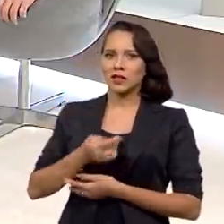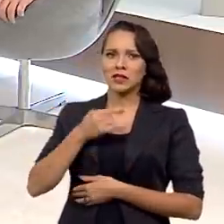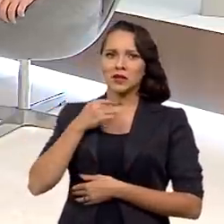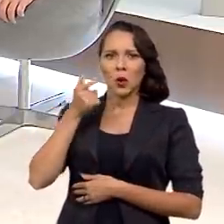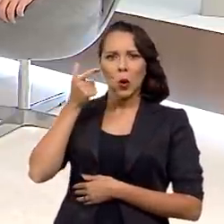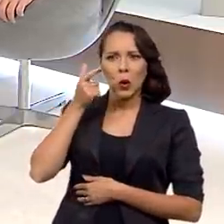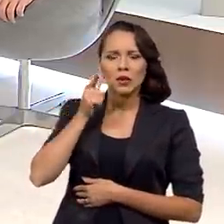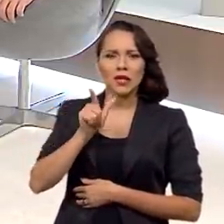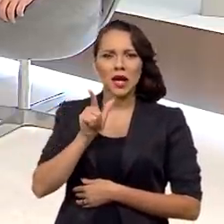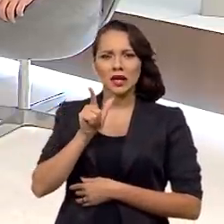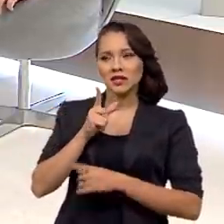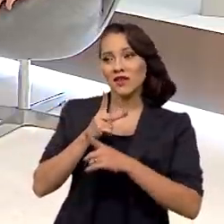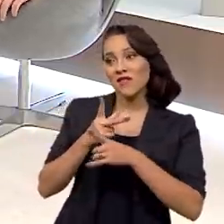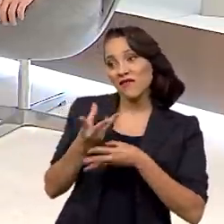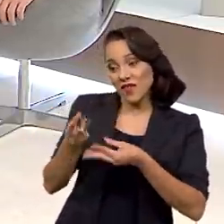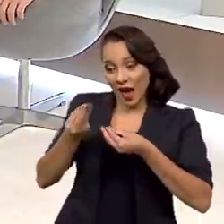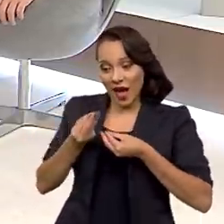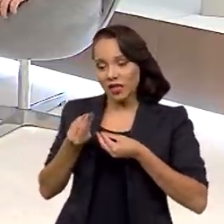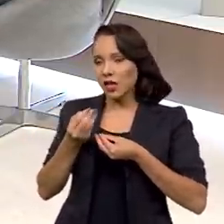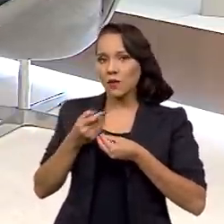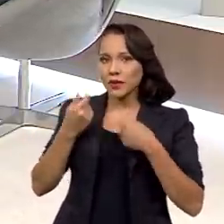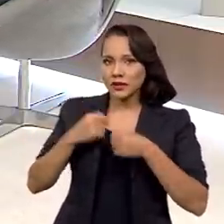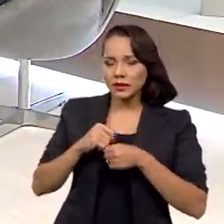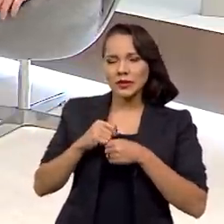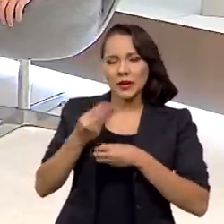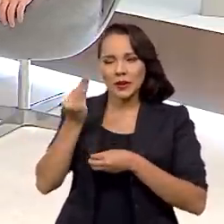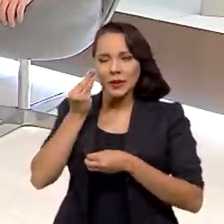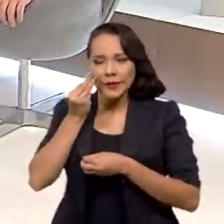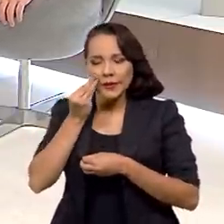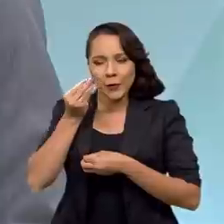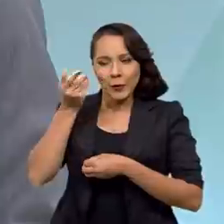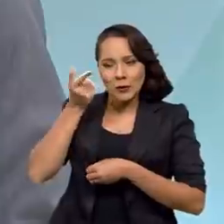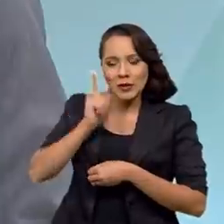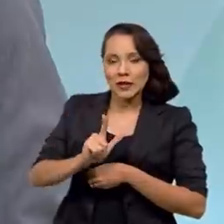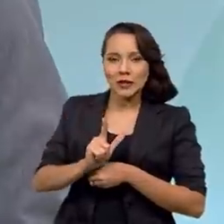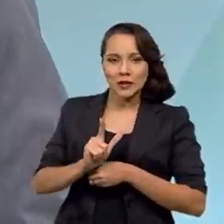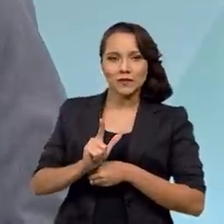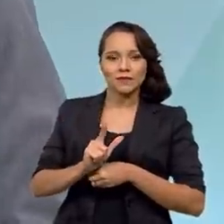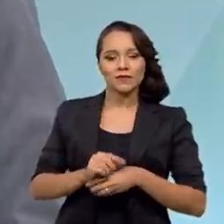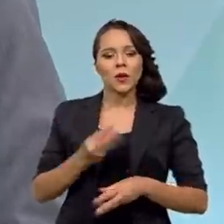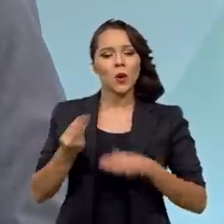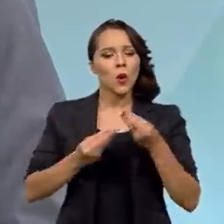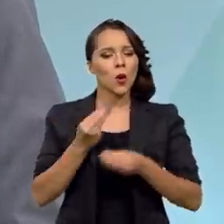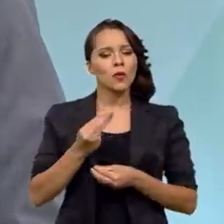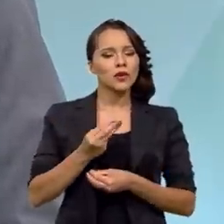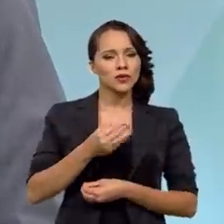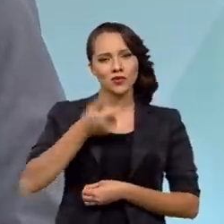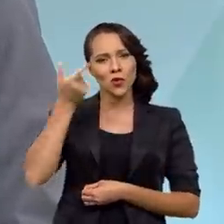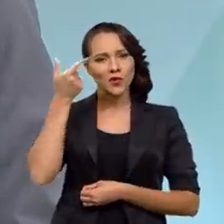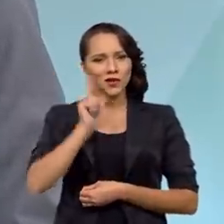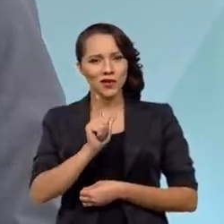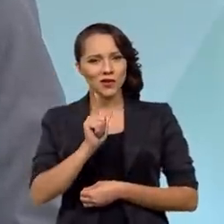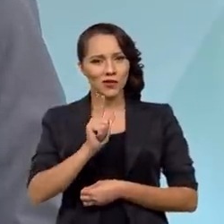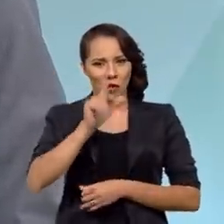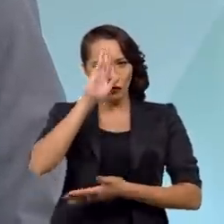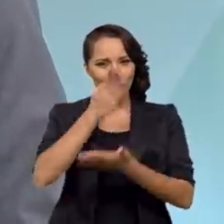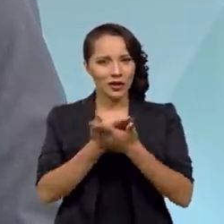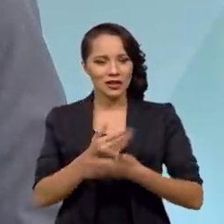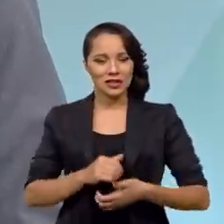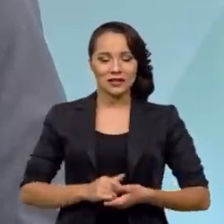se conquista. E nós conquistamos a nossa. E como é que nós conquistamos a nossa?